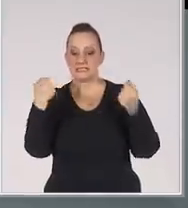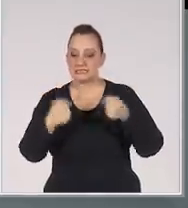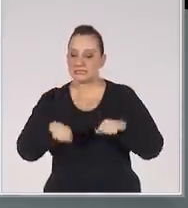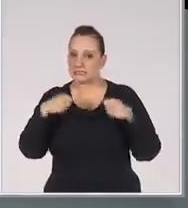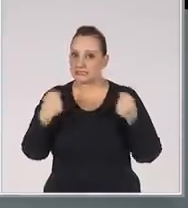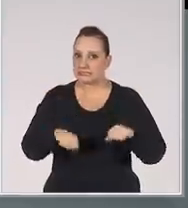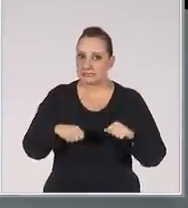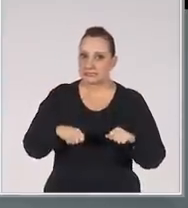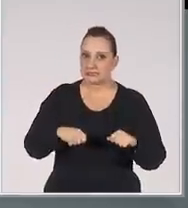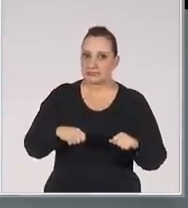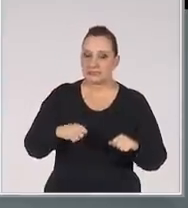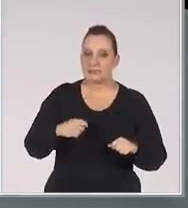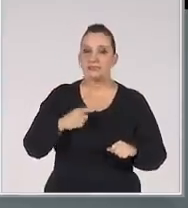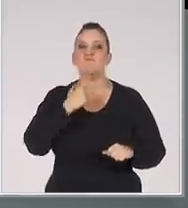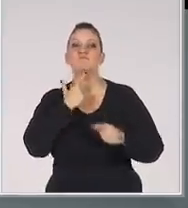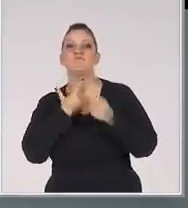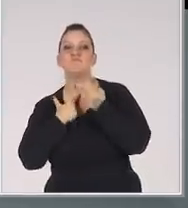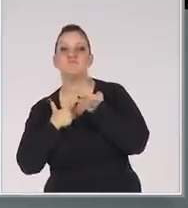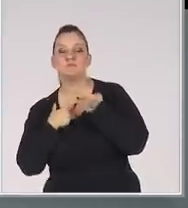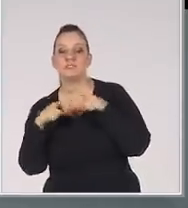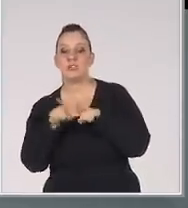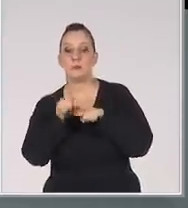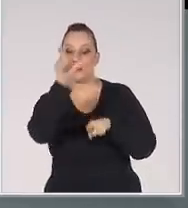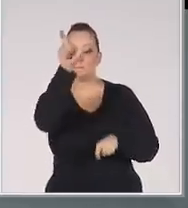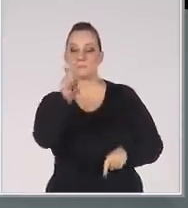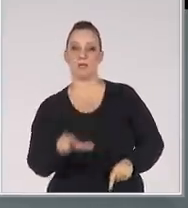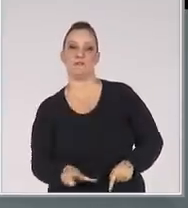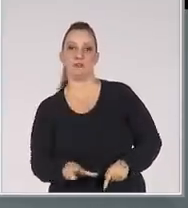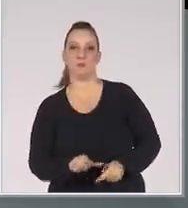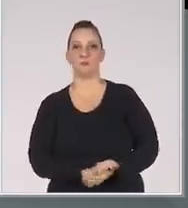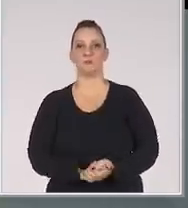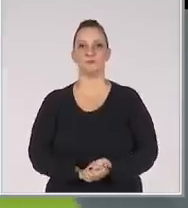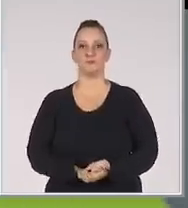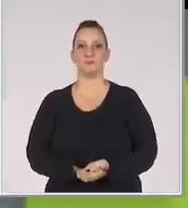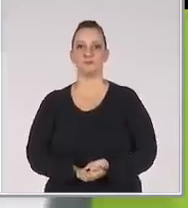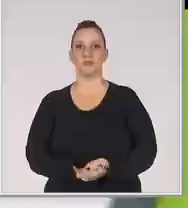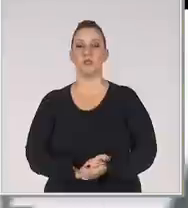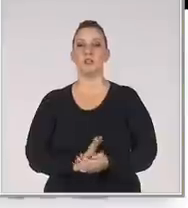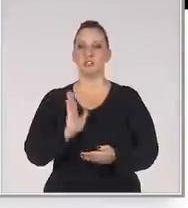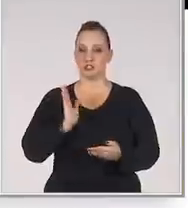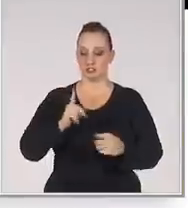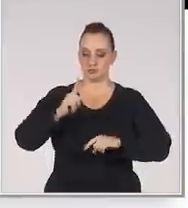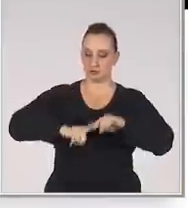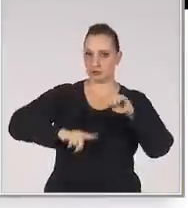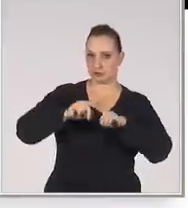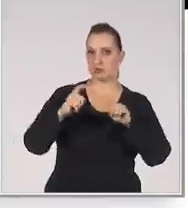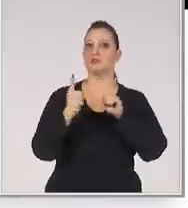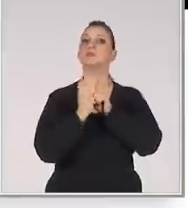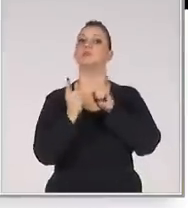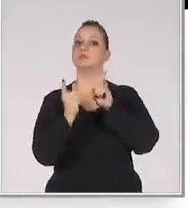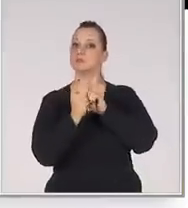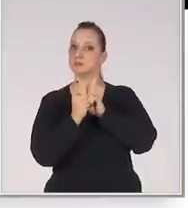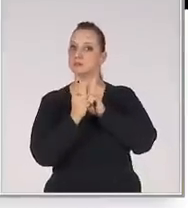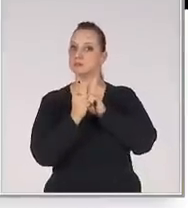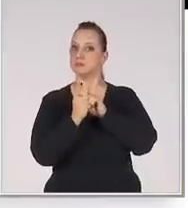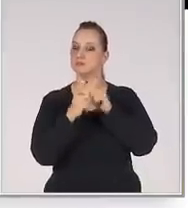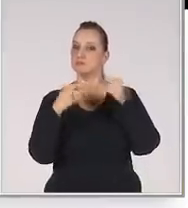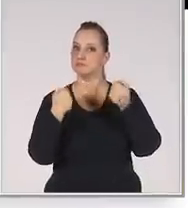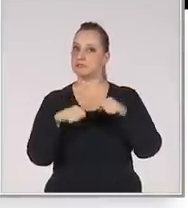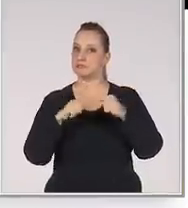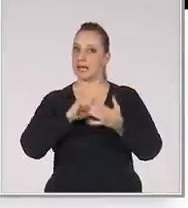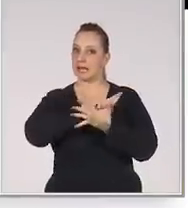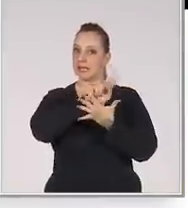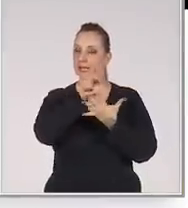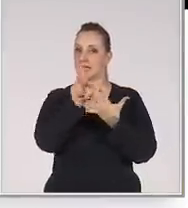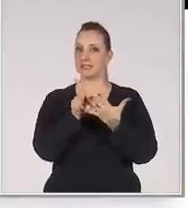necessidades As expectativas E o perfil dos clientes Já os produtos e serviços Devem ter